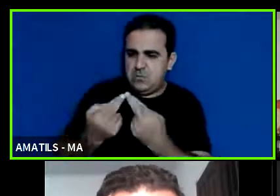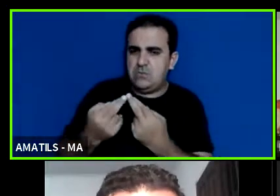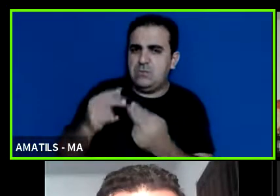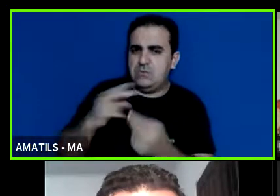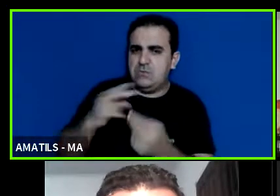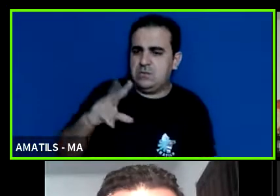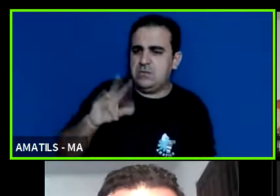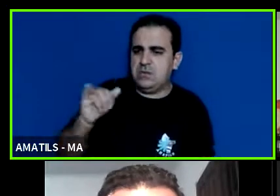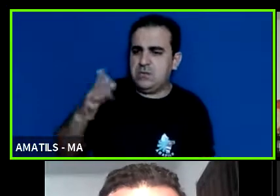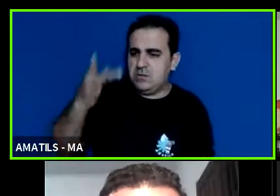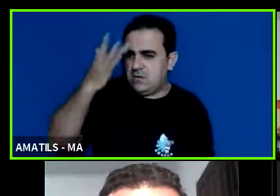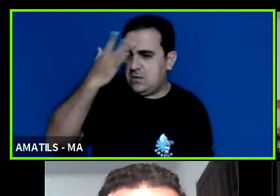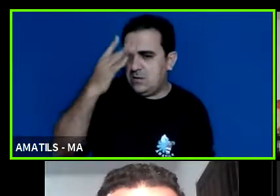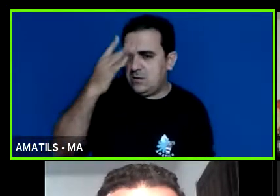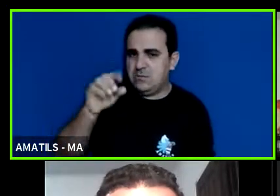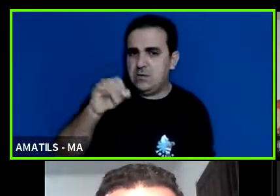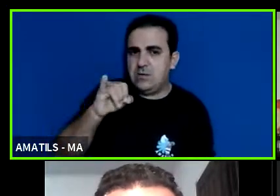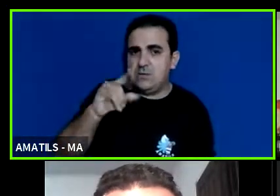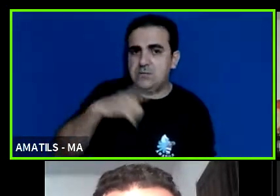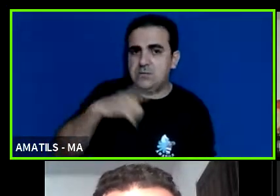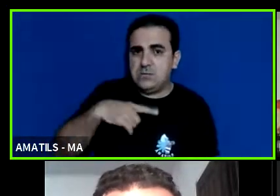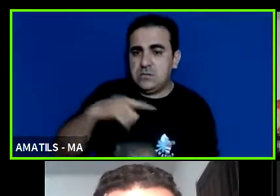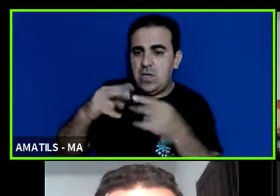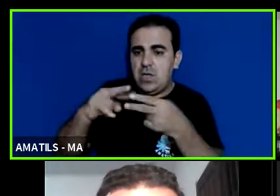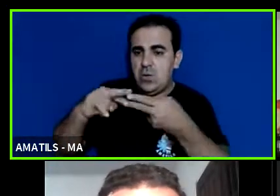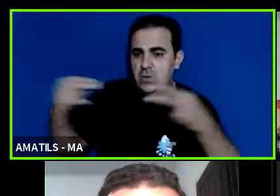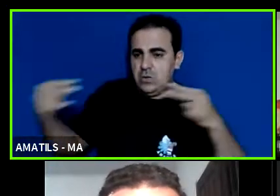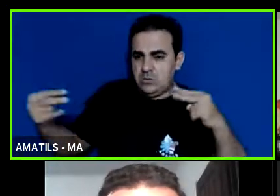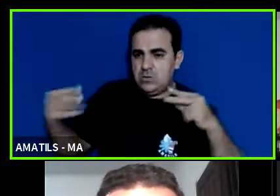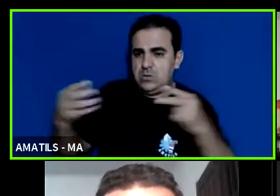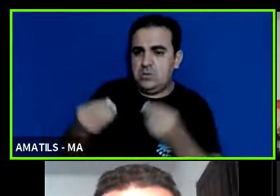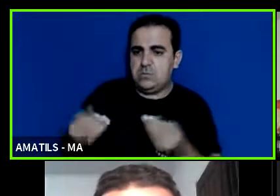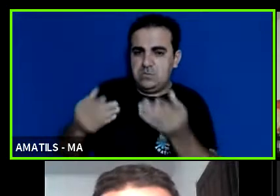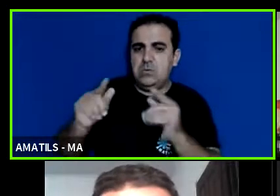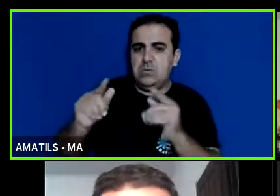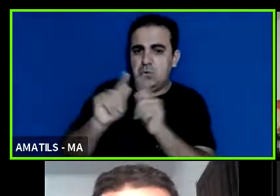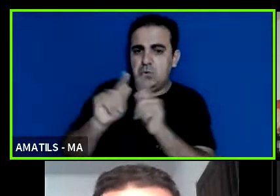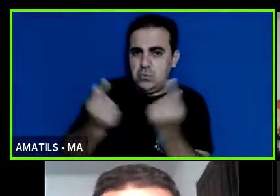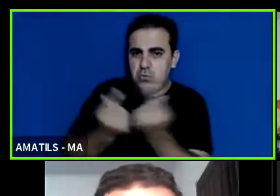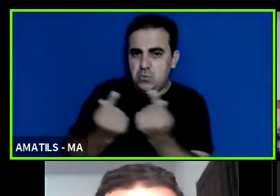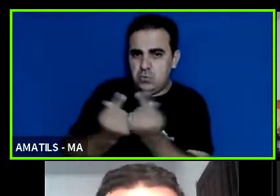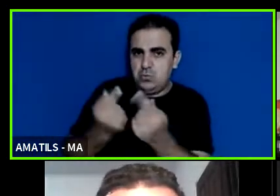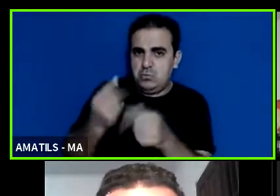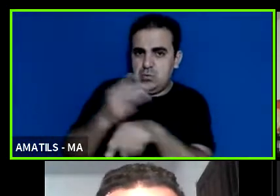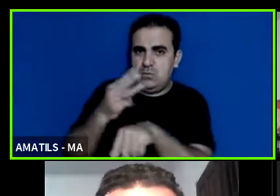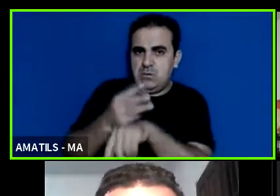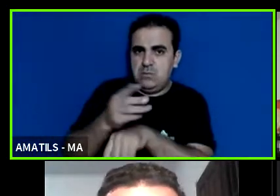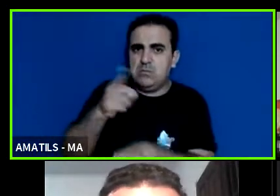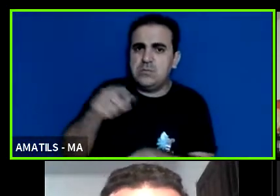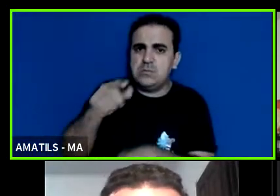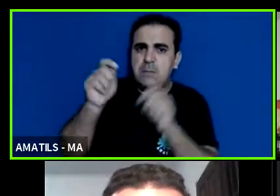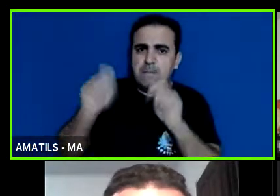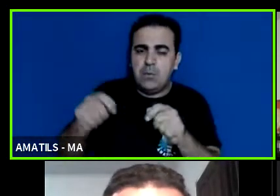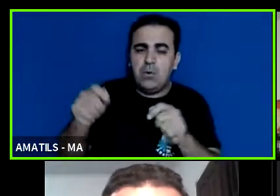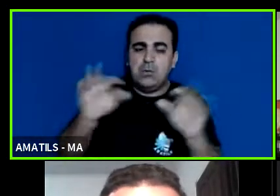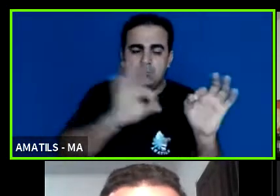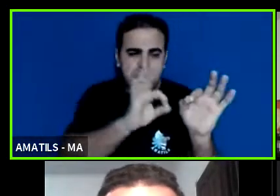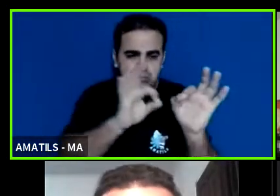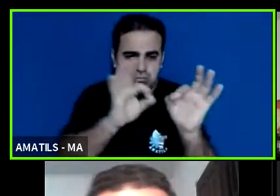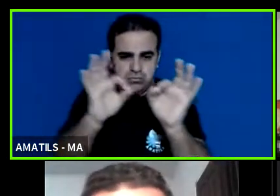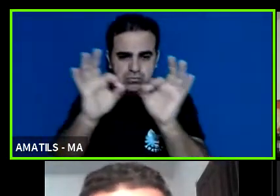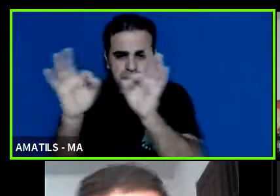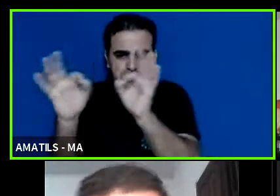gravada tá bom e aí o link inclusive foi disponibilizado dos grupos do whatsapp depois você pode rever também né